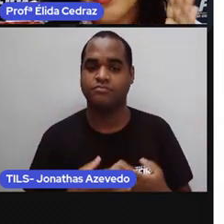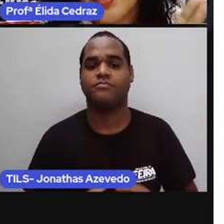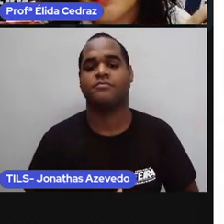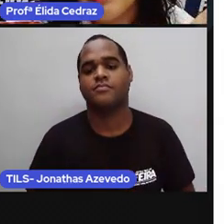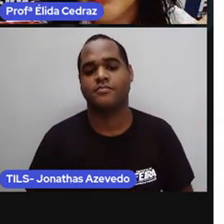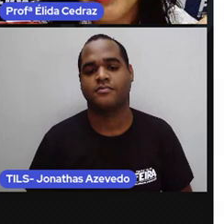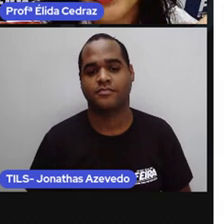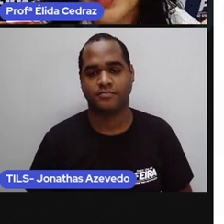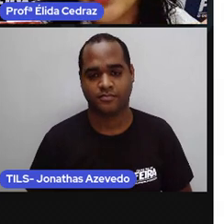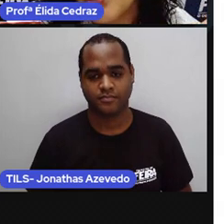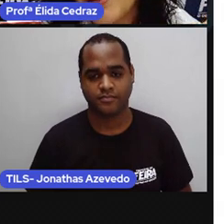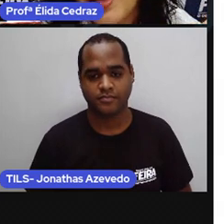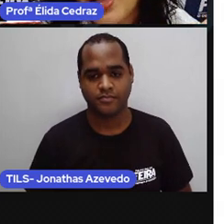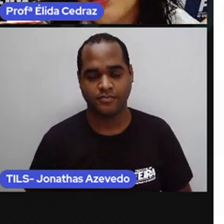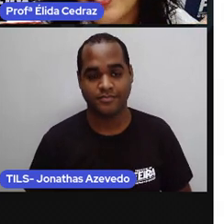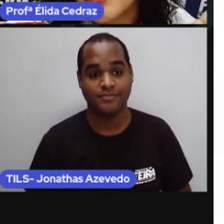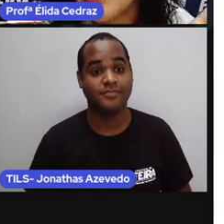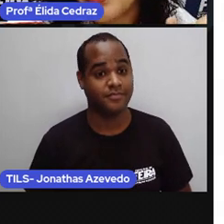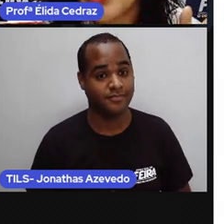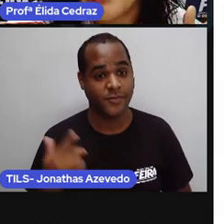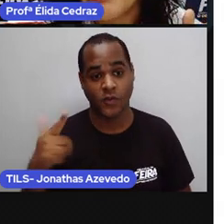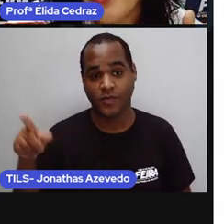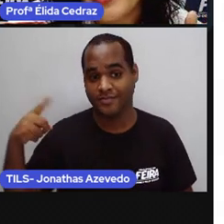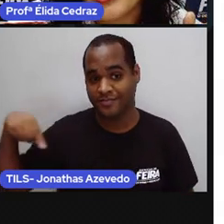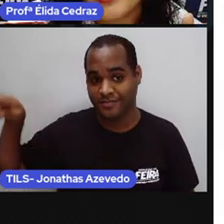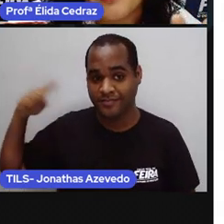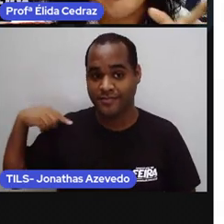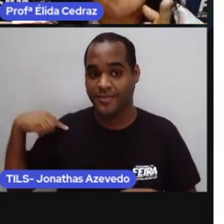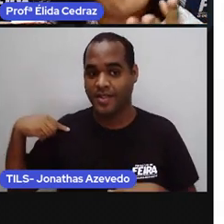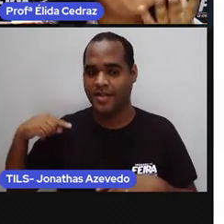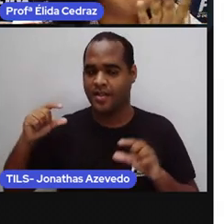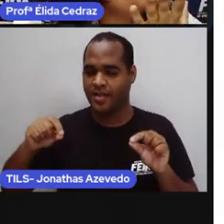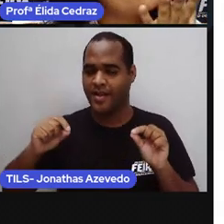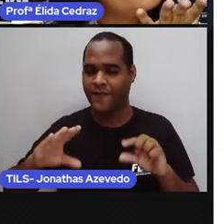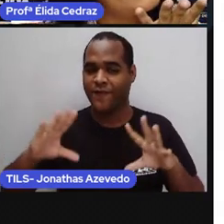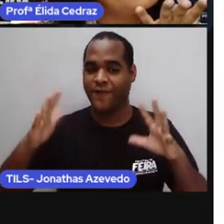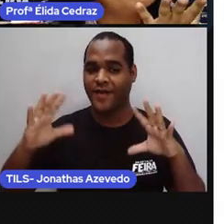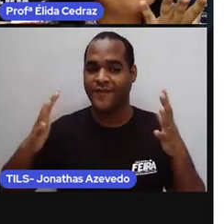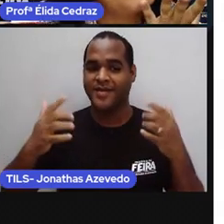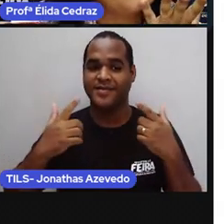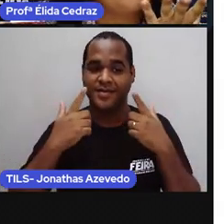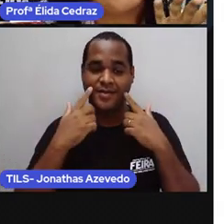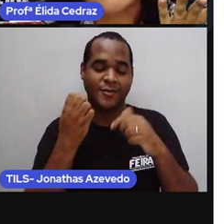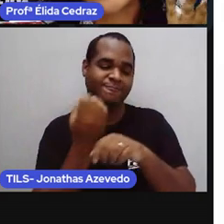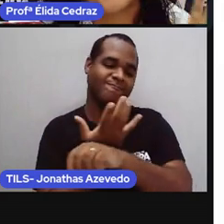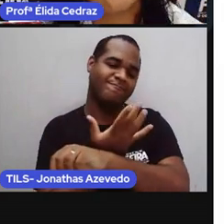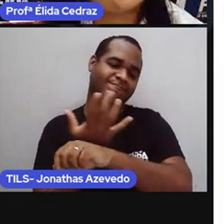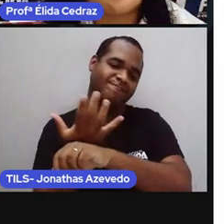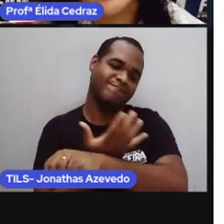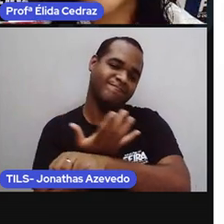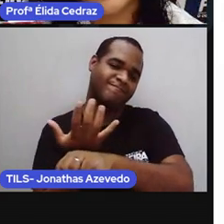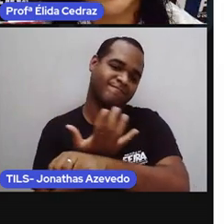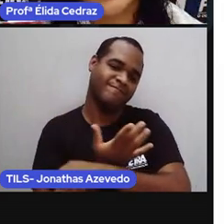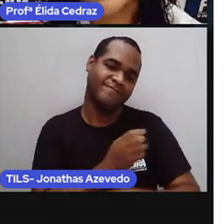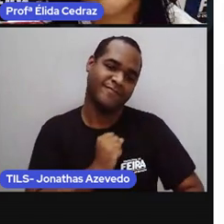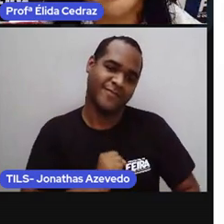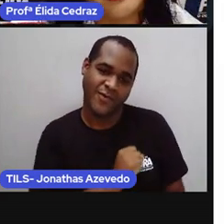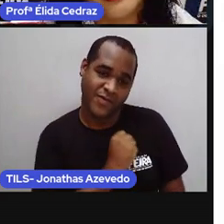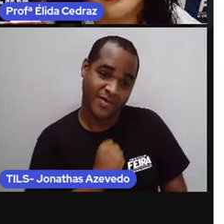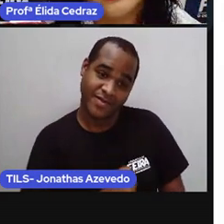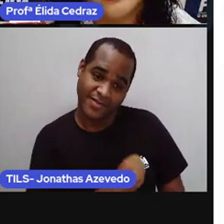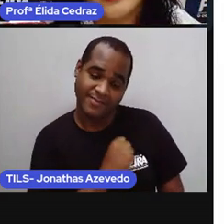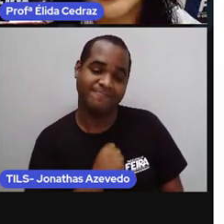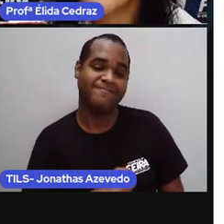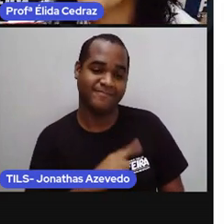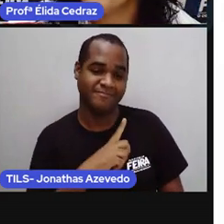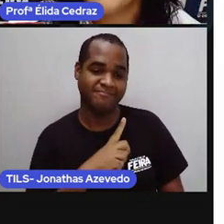a Pro falou na última aula a respeito de festa e a Pro ficou emocionada porque a Pro sente muita saudade dos alunos